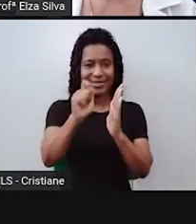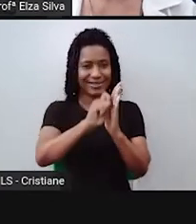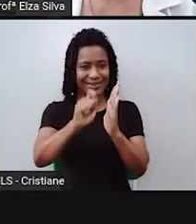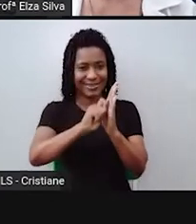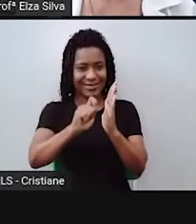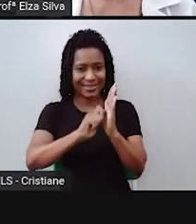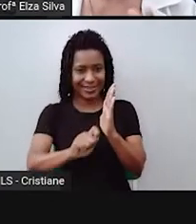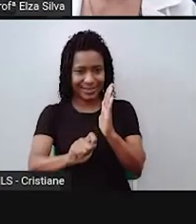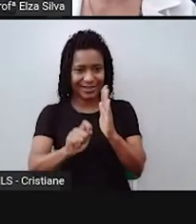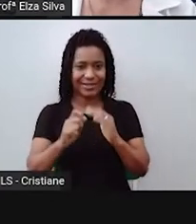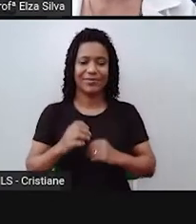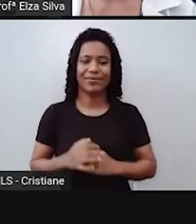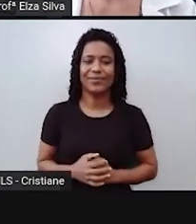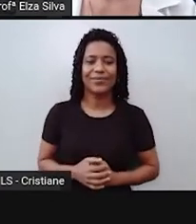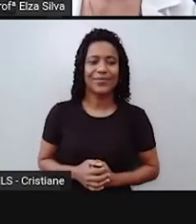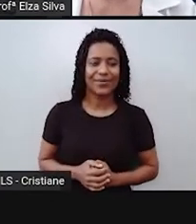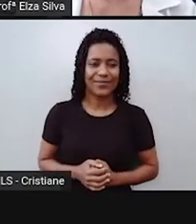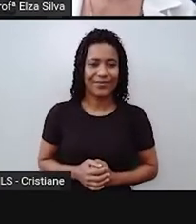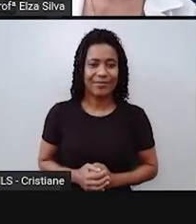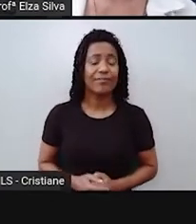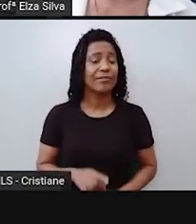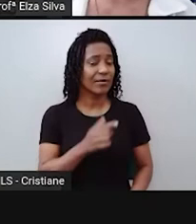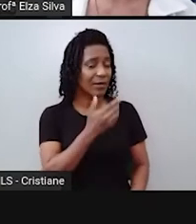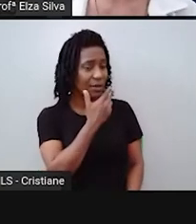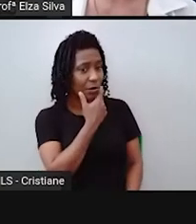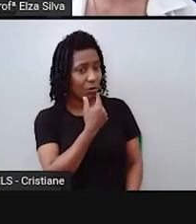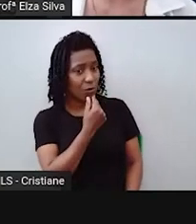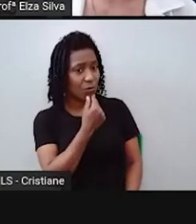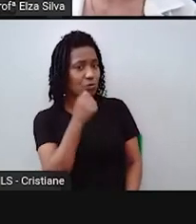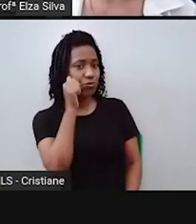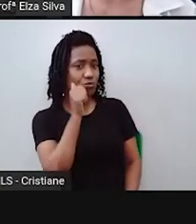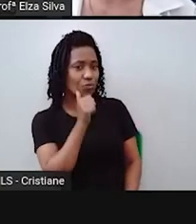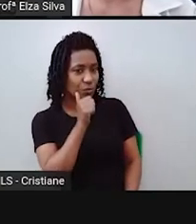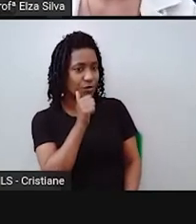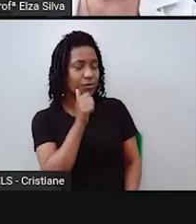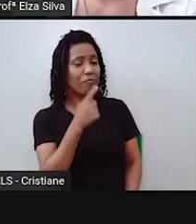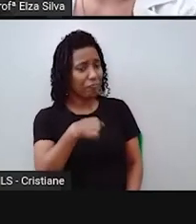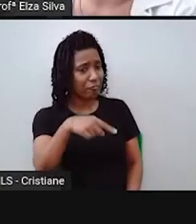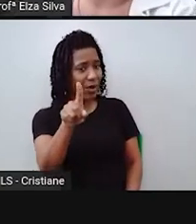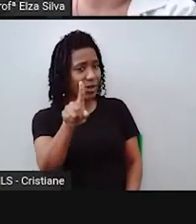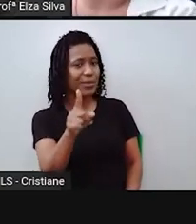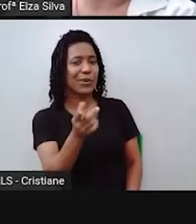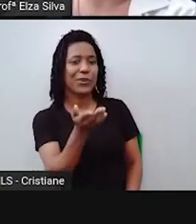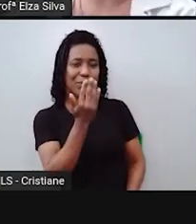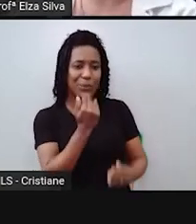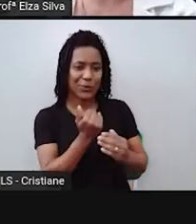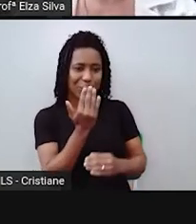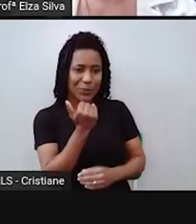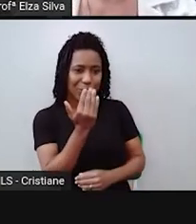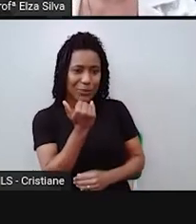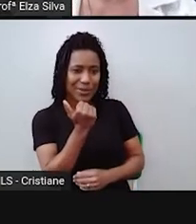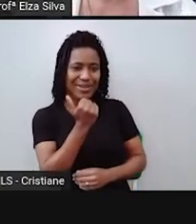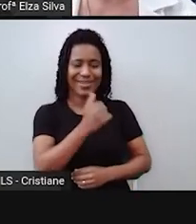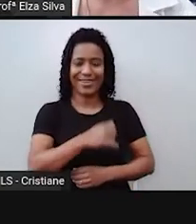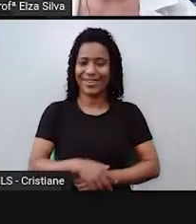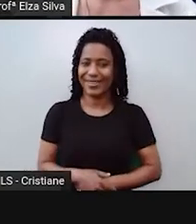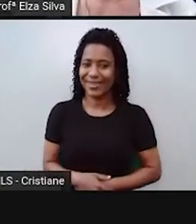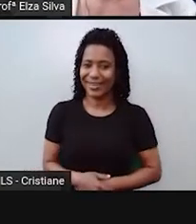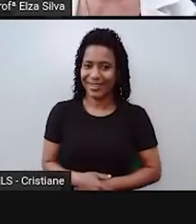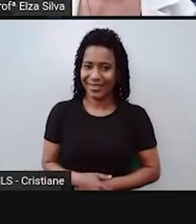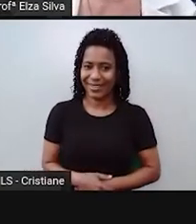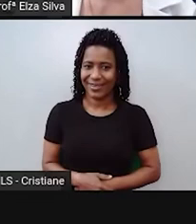He is going to eat. Ele ou ela vai comer. We are going to dance.